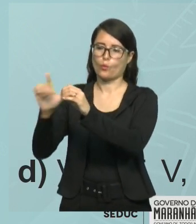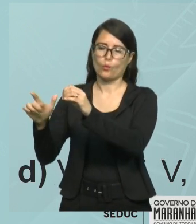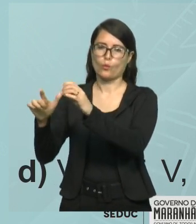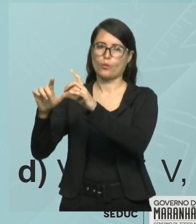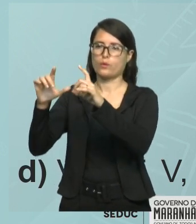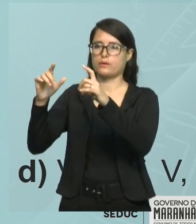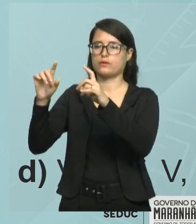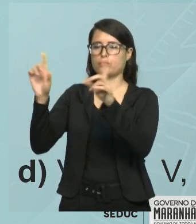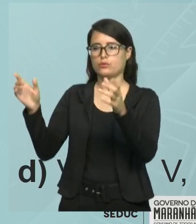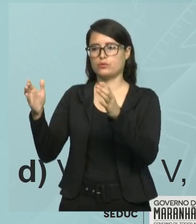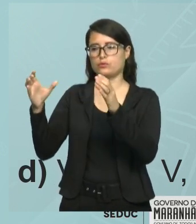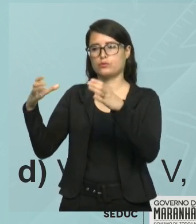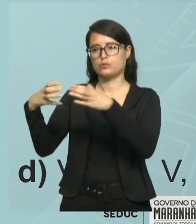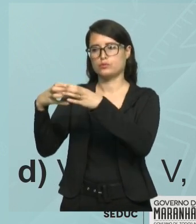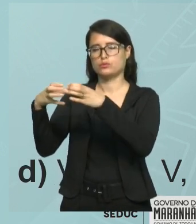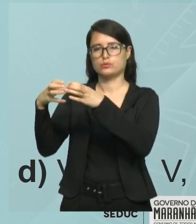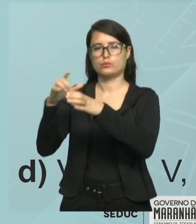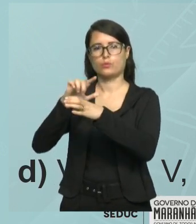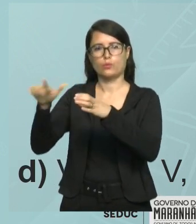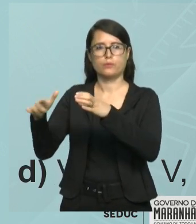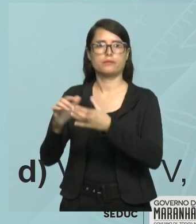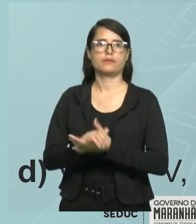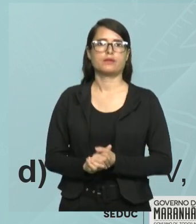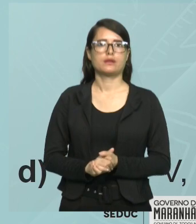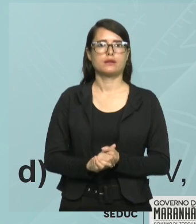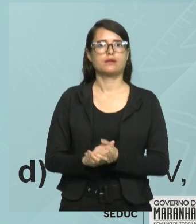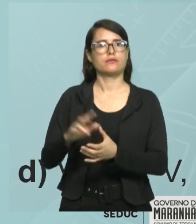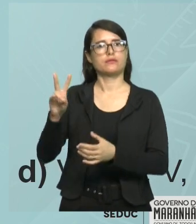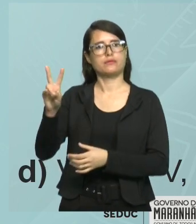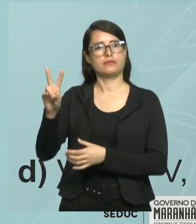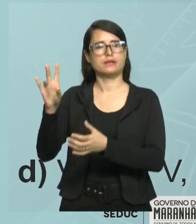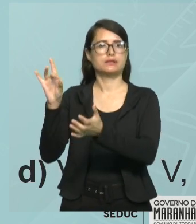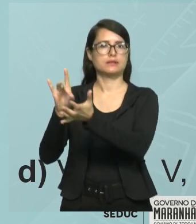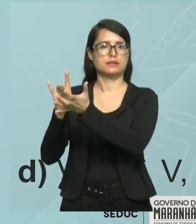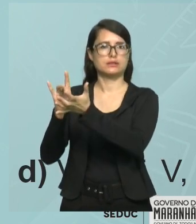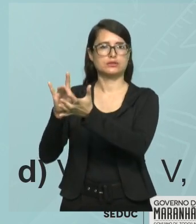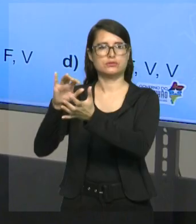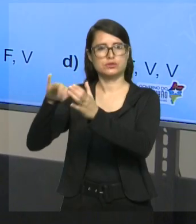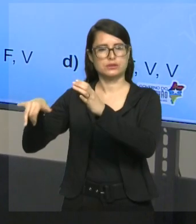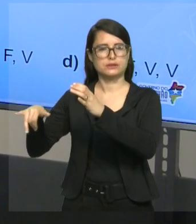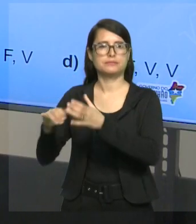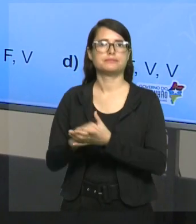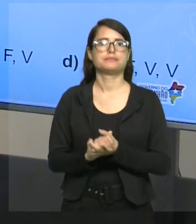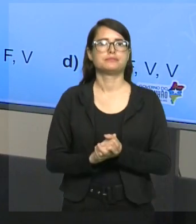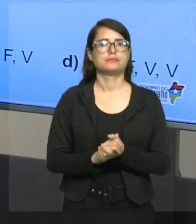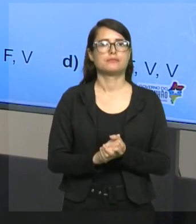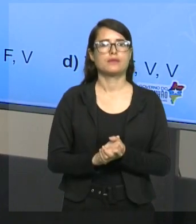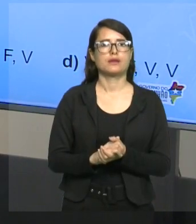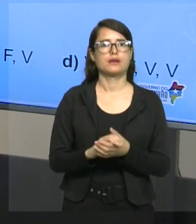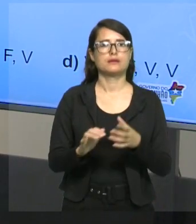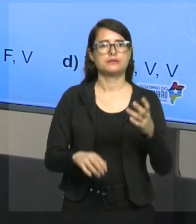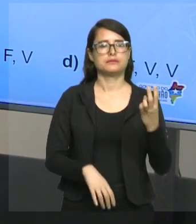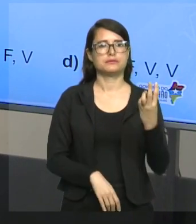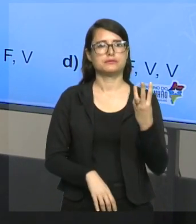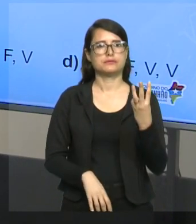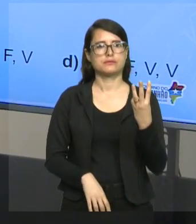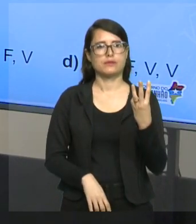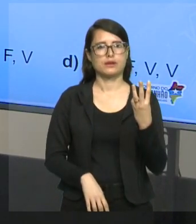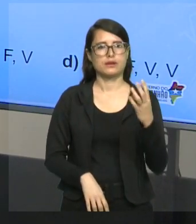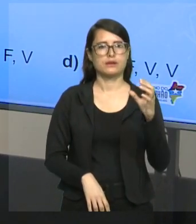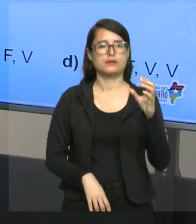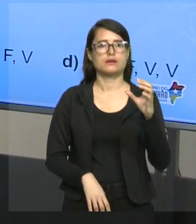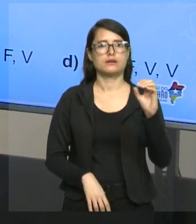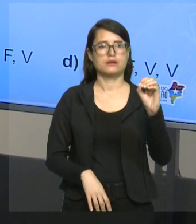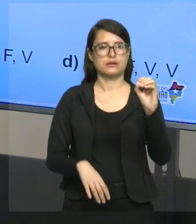conjunto. Então, isso é verdadeiro. A terceira afirmação, o conjunto vazio, ou melhor, na verdade, a bola